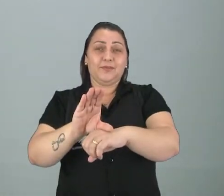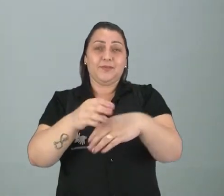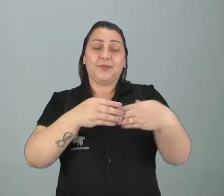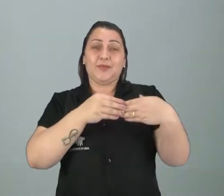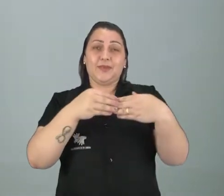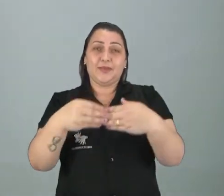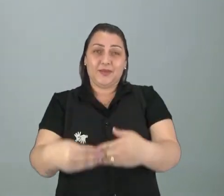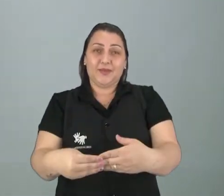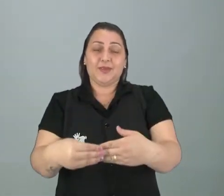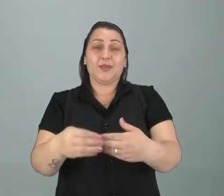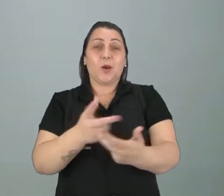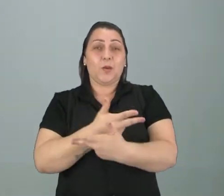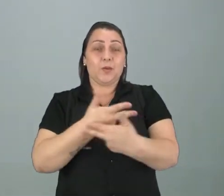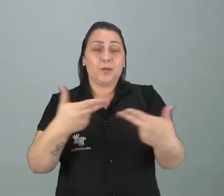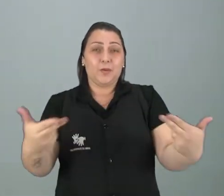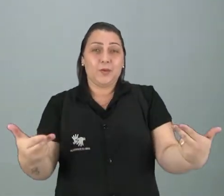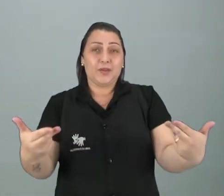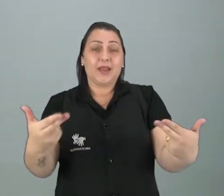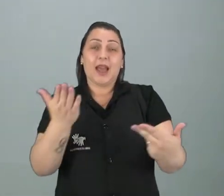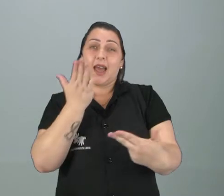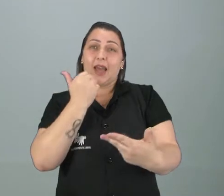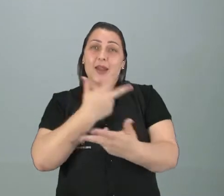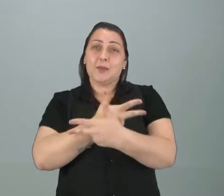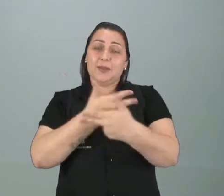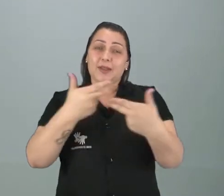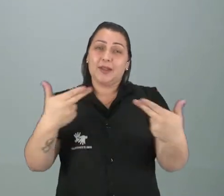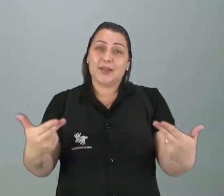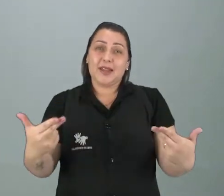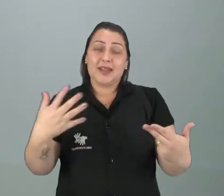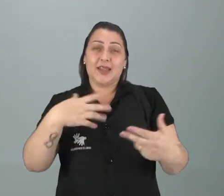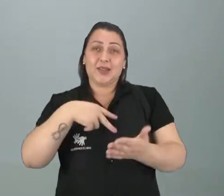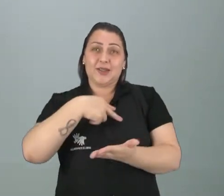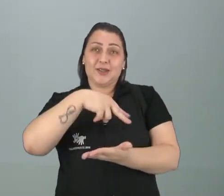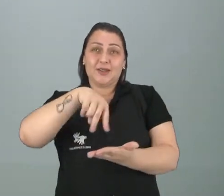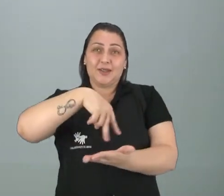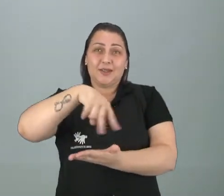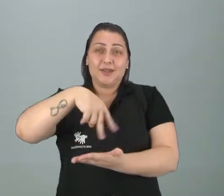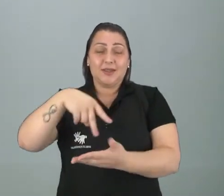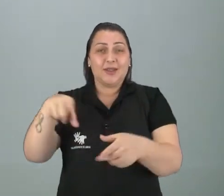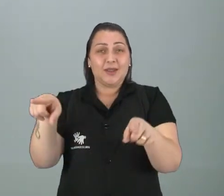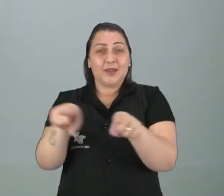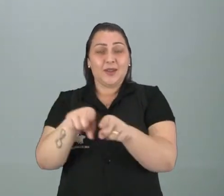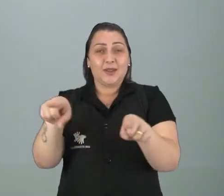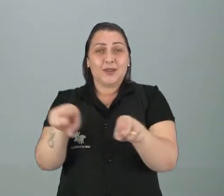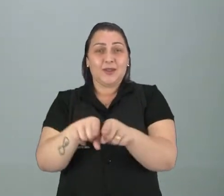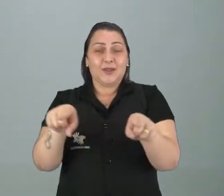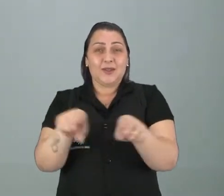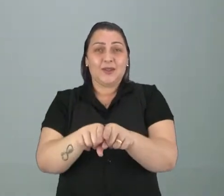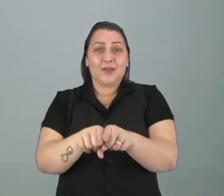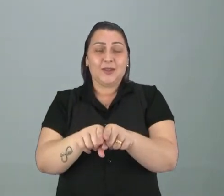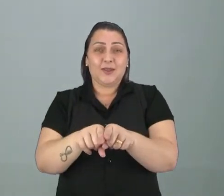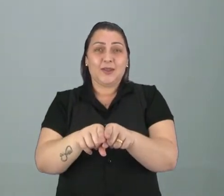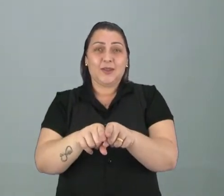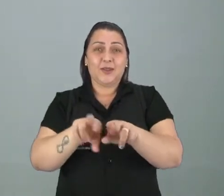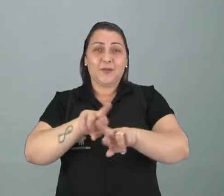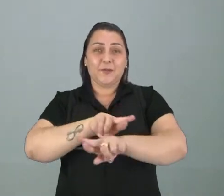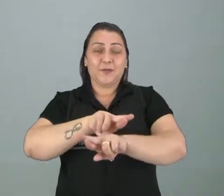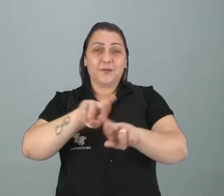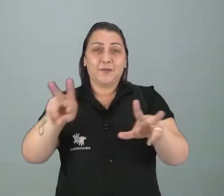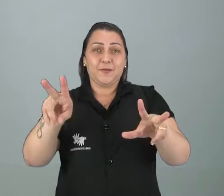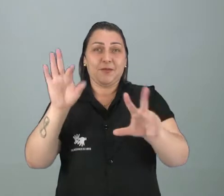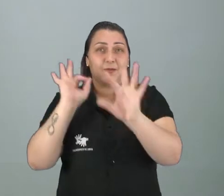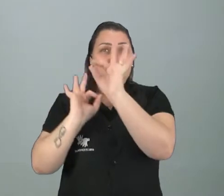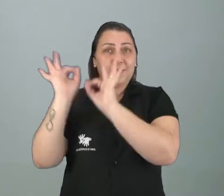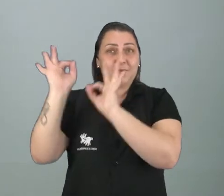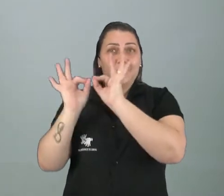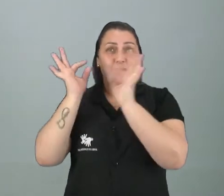Trouxeram bastante coisa, tanto na alimentação, como nas danças, também nos adornos, os diferentes adornos,